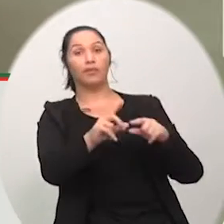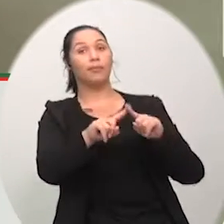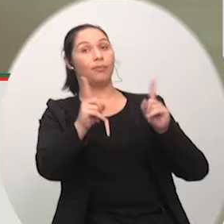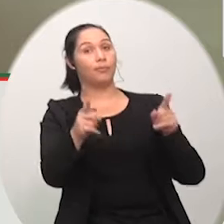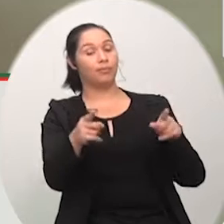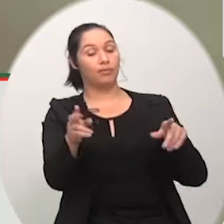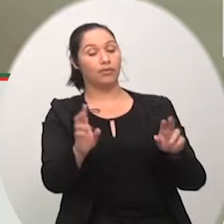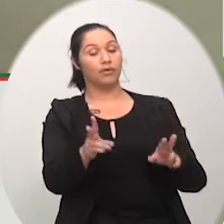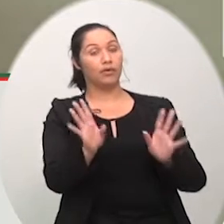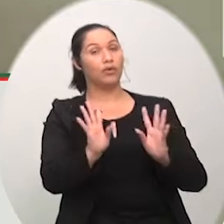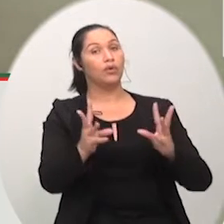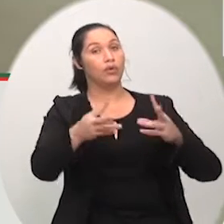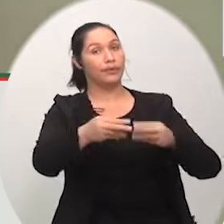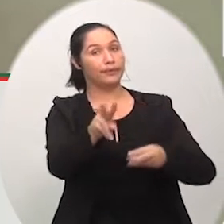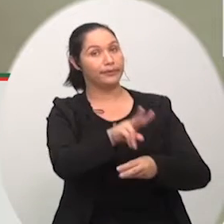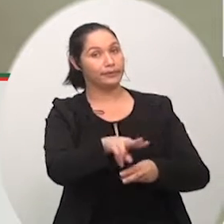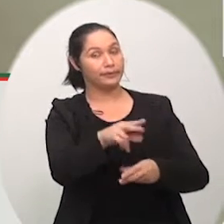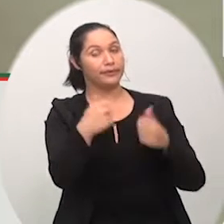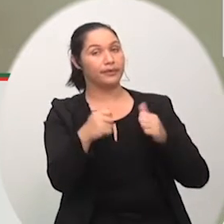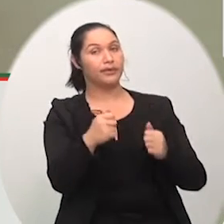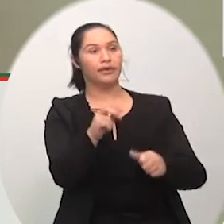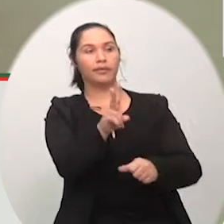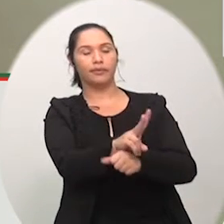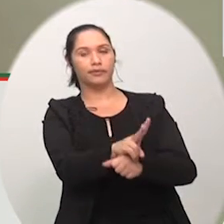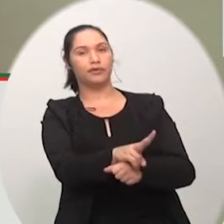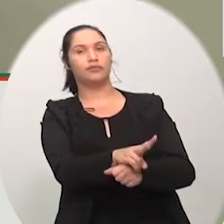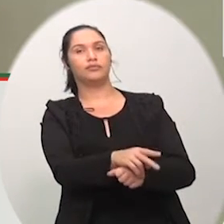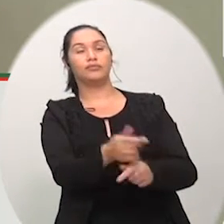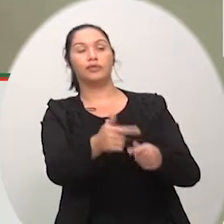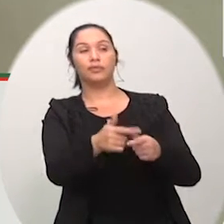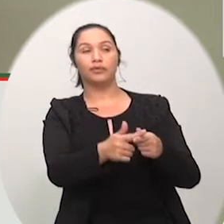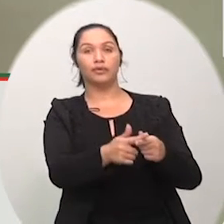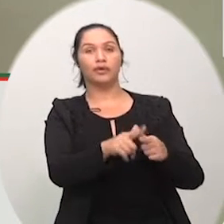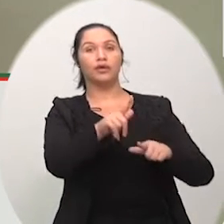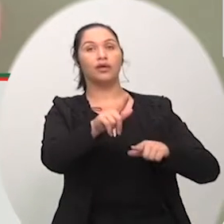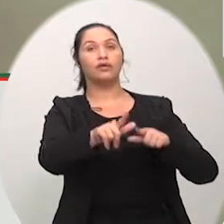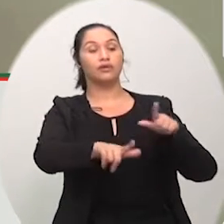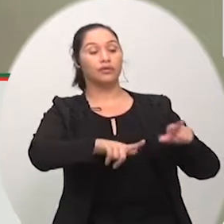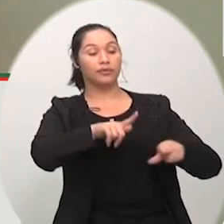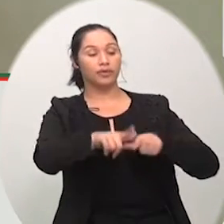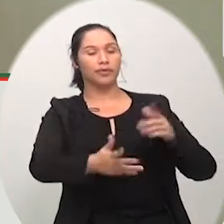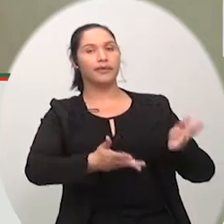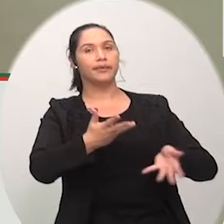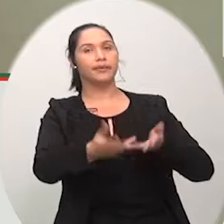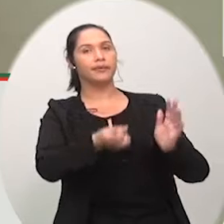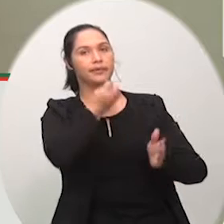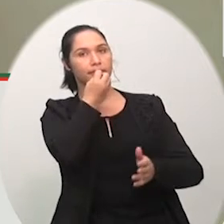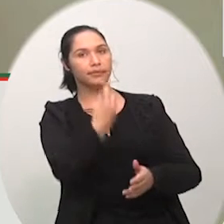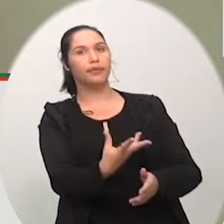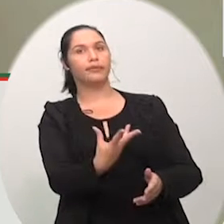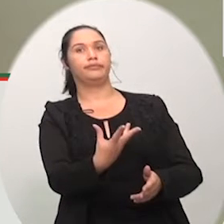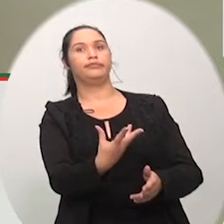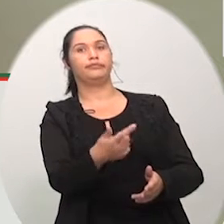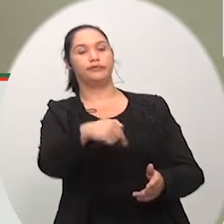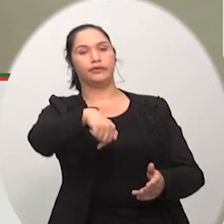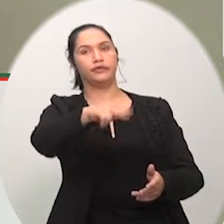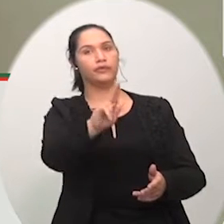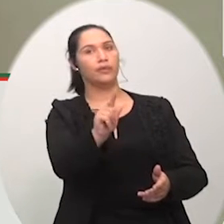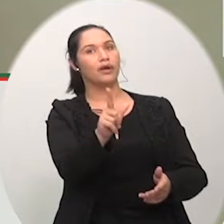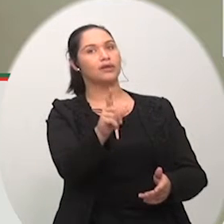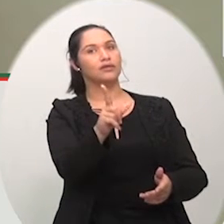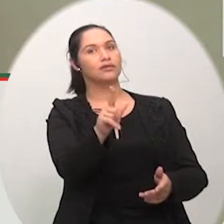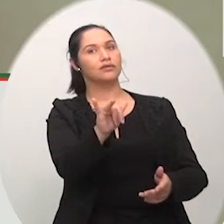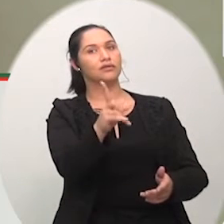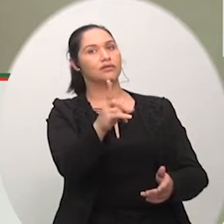para oferecer um serviço de qualidade e como o vereador Paulo Ferrares o presidente falou de